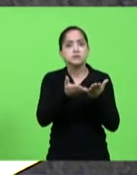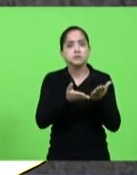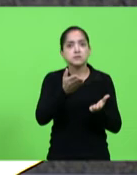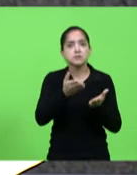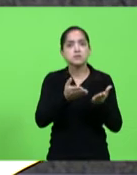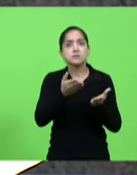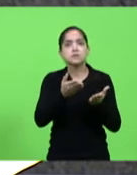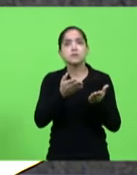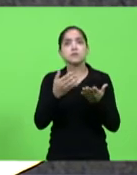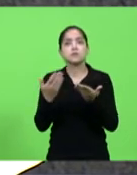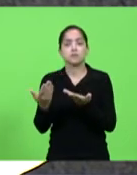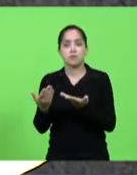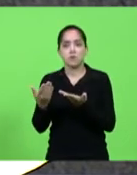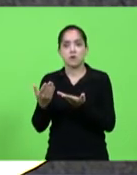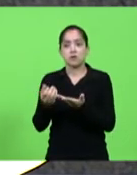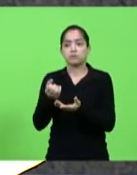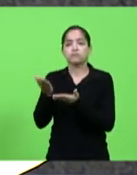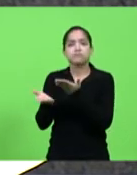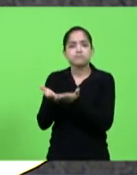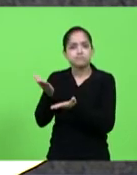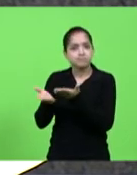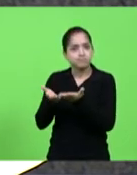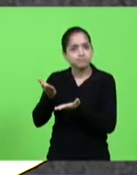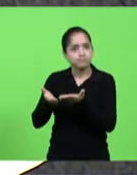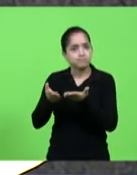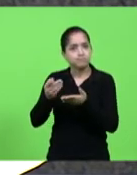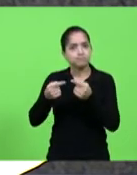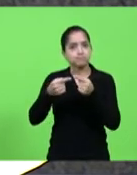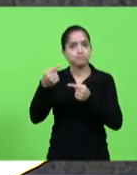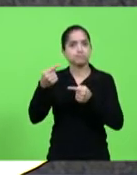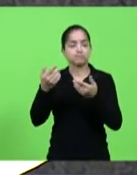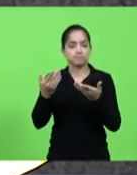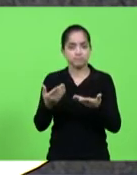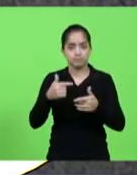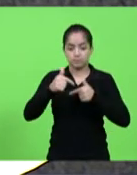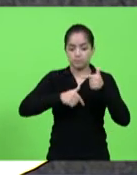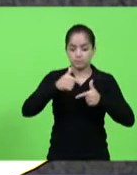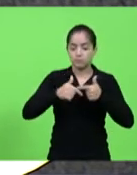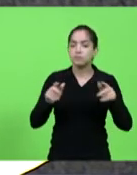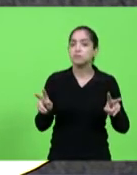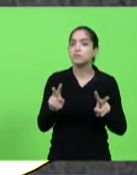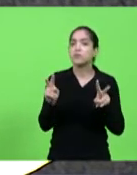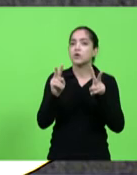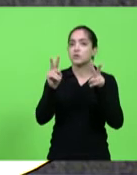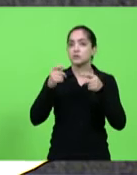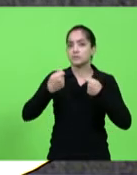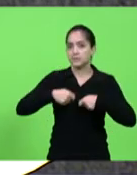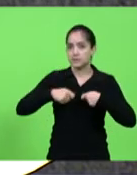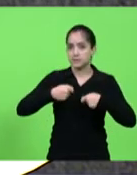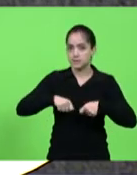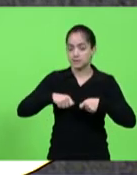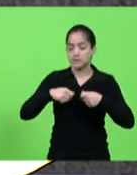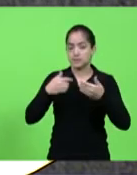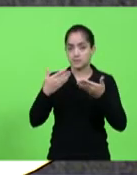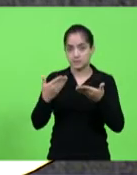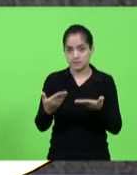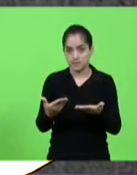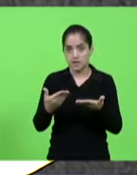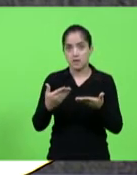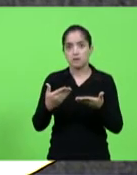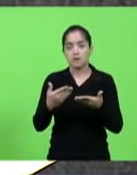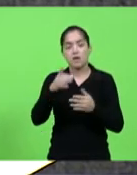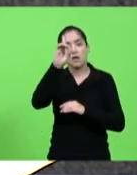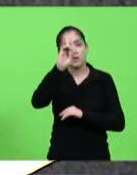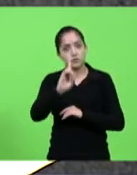assistencialismo e que usuários e trabalhadores precisam ser valorizados. Assistência social é direito do